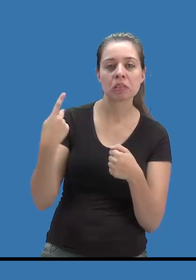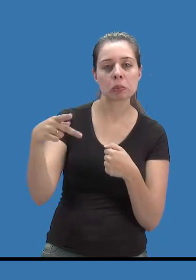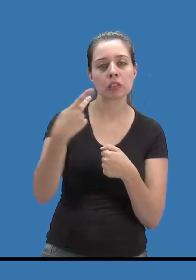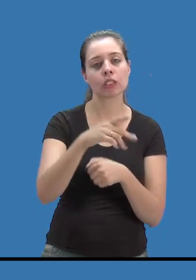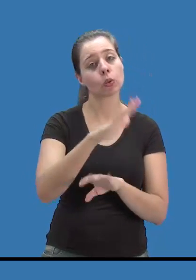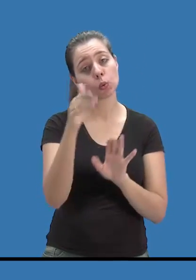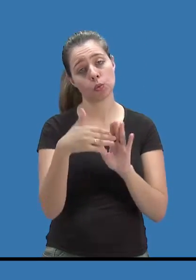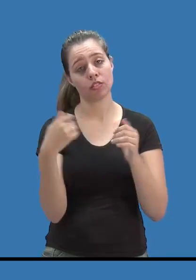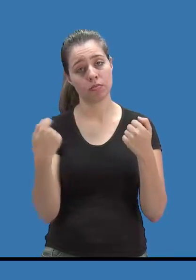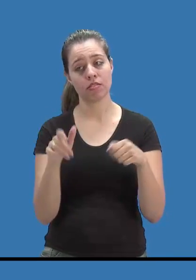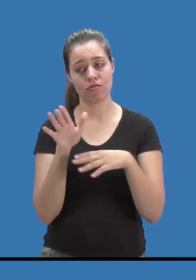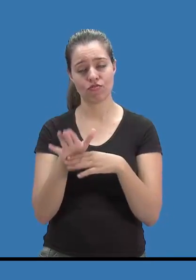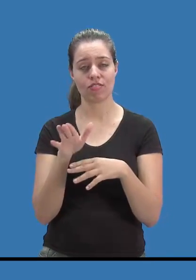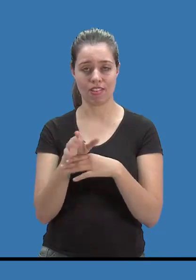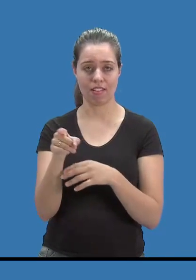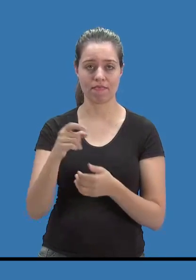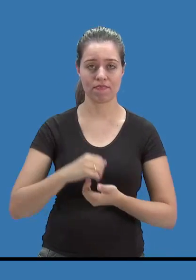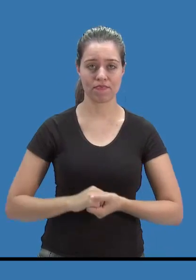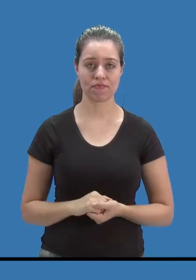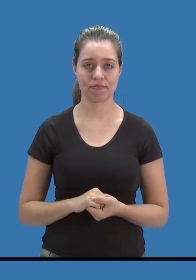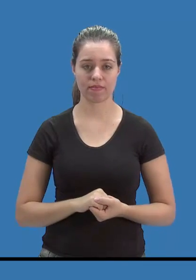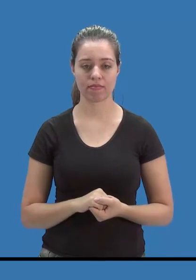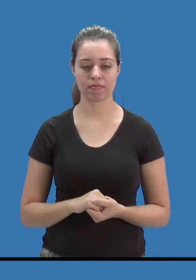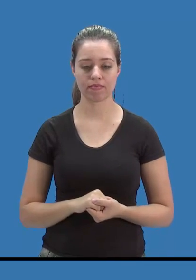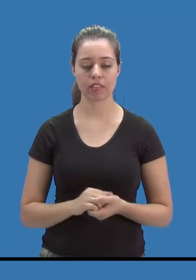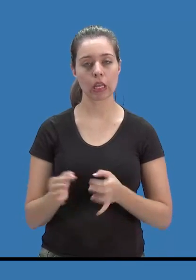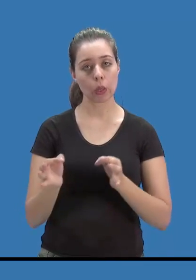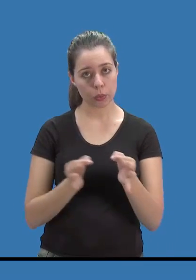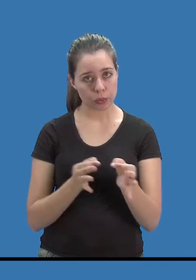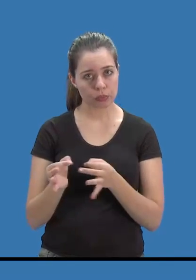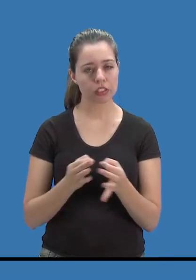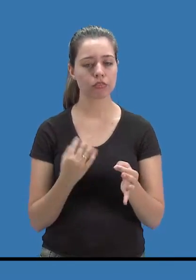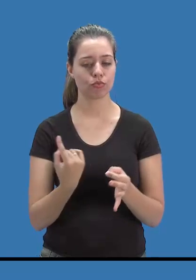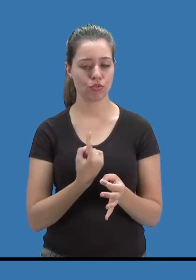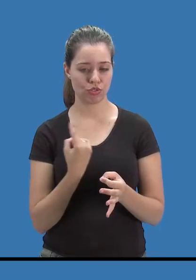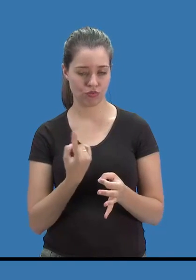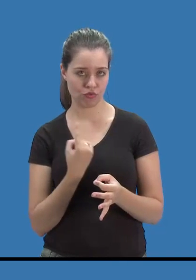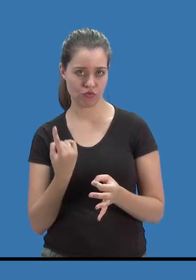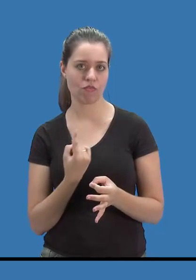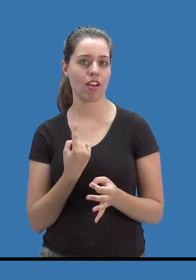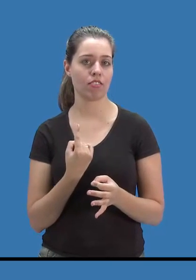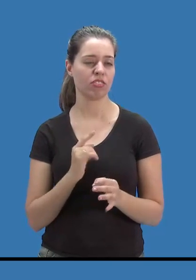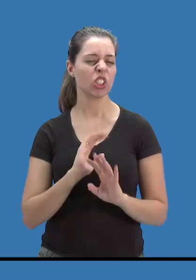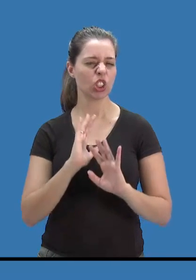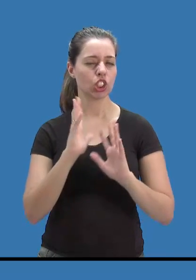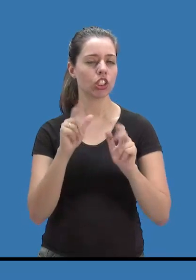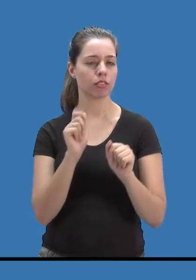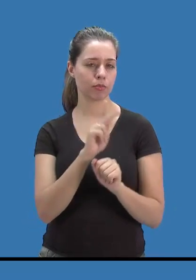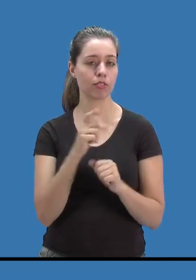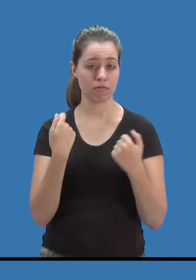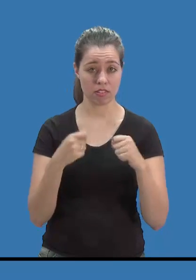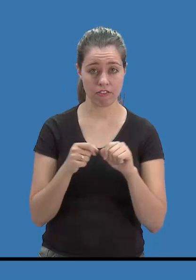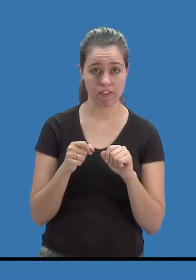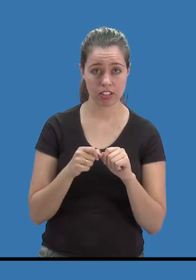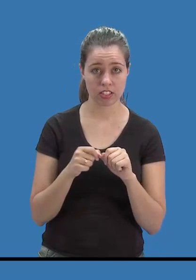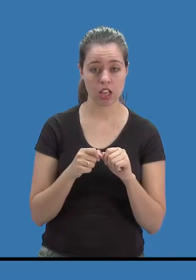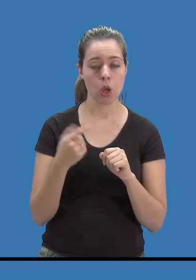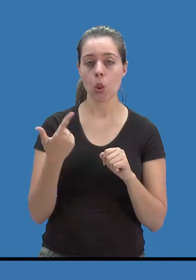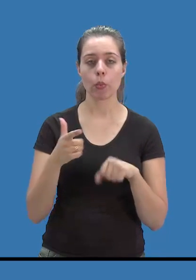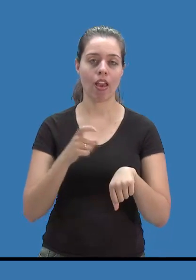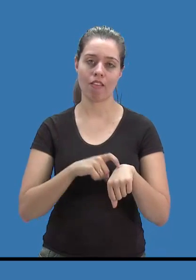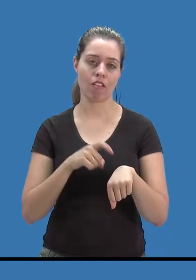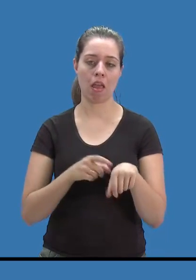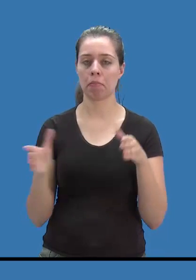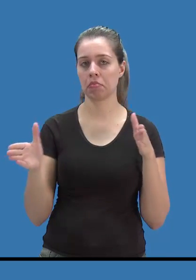e tudo que precisa ser trabalhado. A individualização do ensino, esse plano que todo professor deve criar para o seu aluno, ele não tem um período